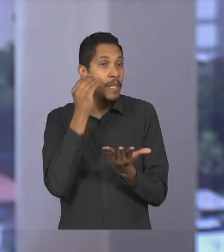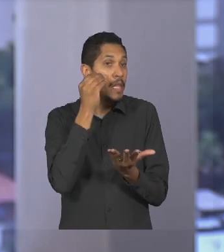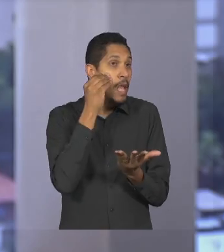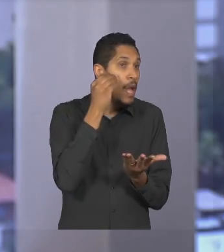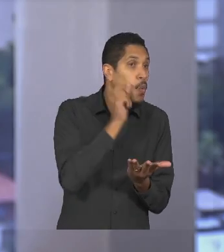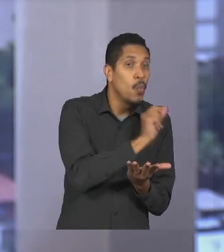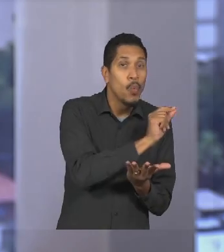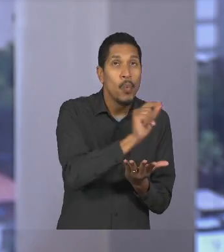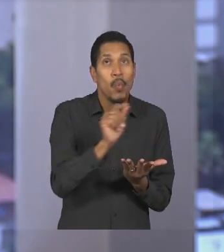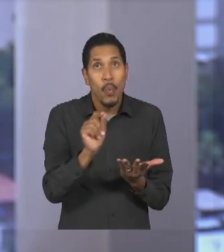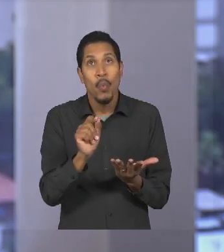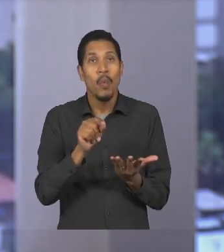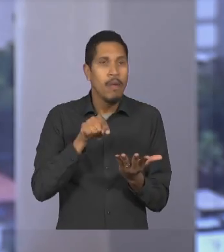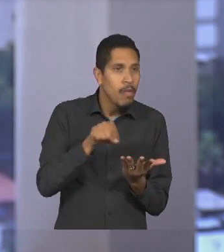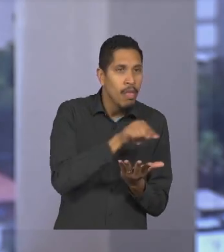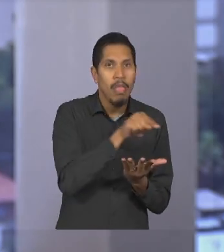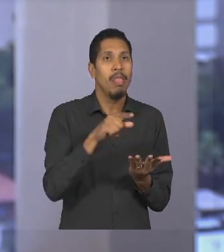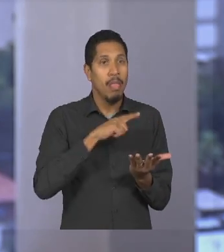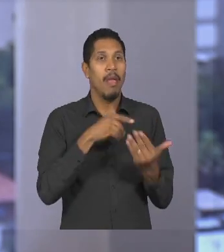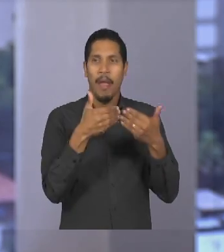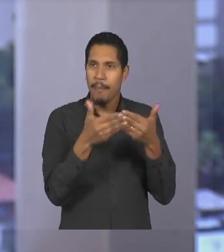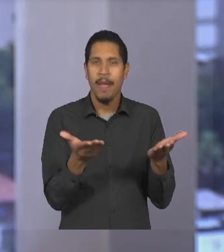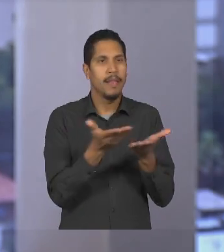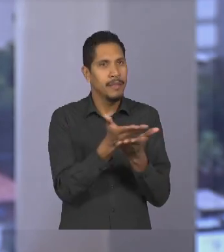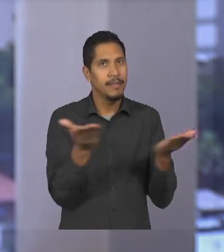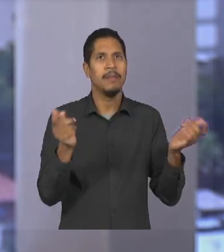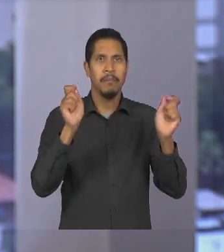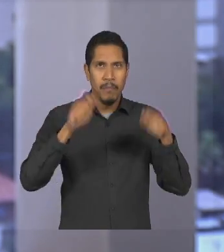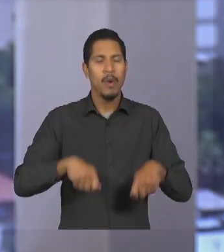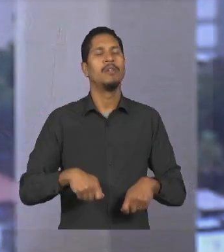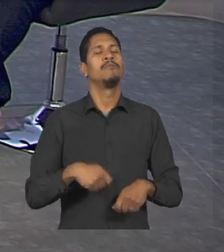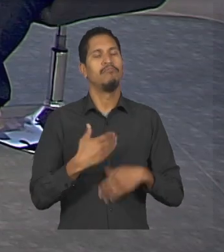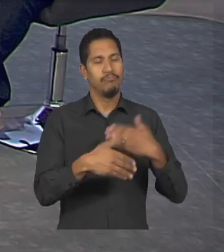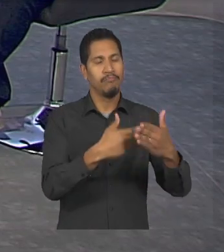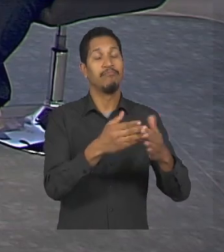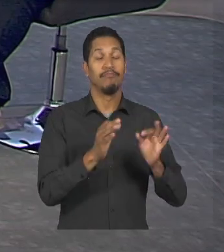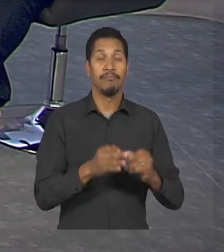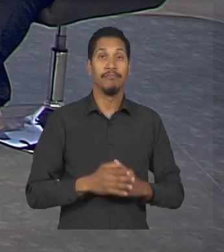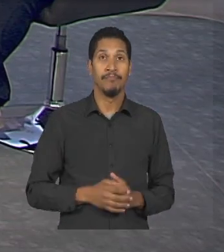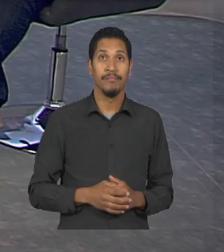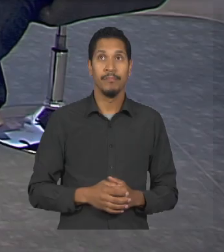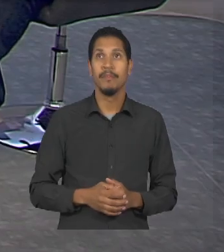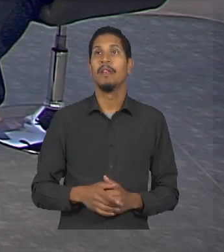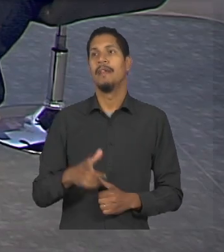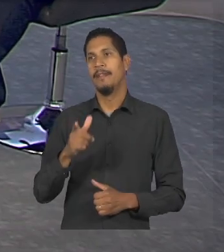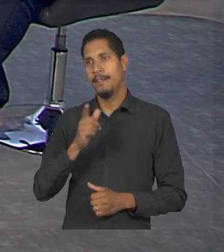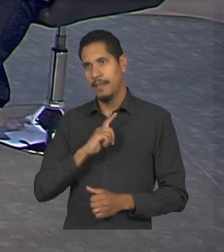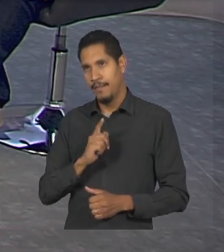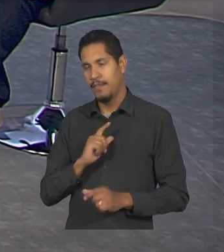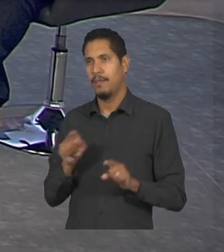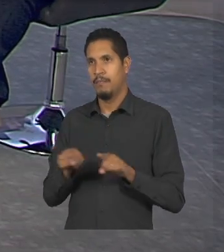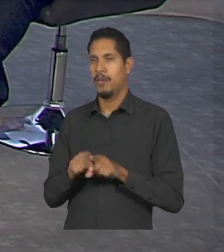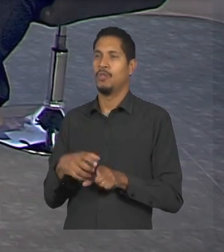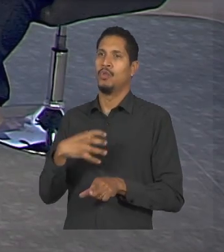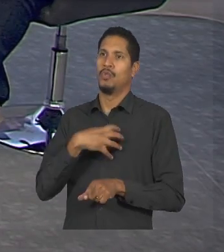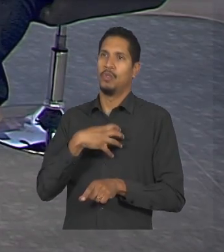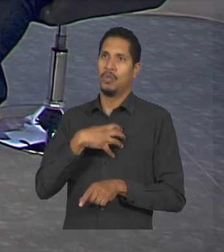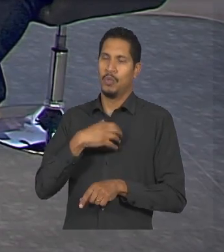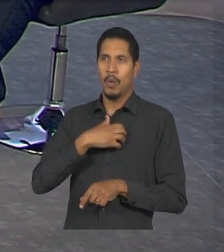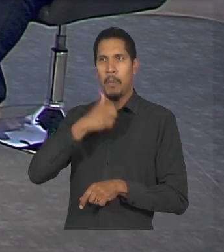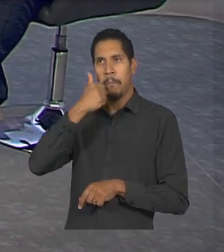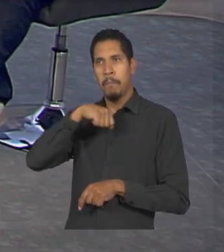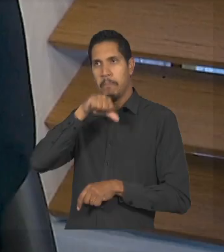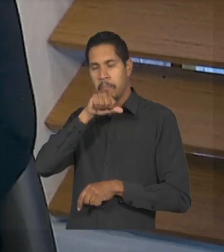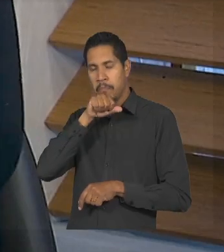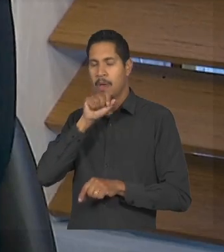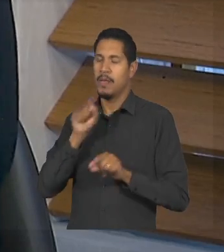e esses caminhos estão abertos para serem trilhados a maternidade atípica ela passa por um